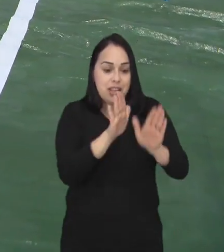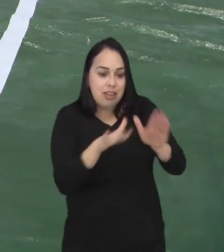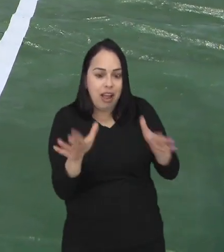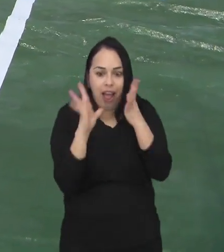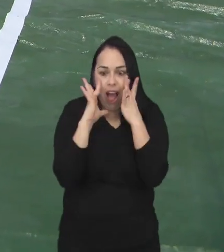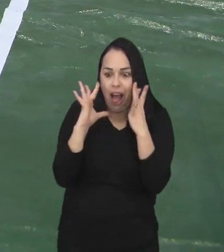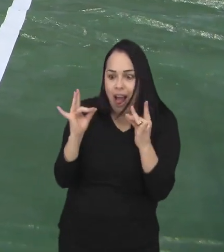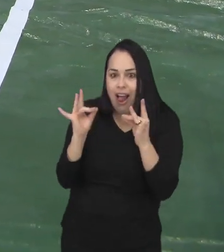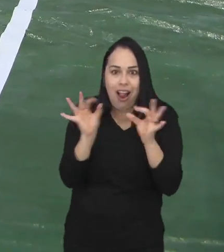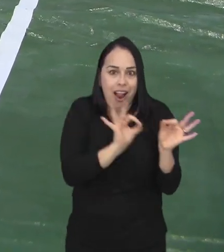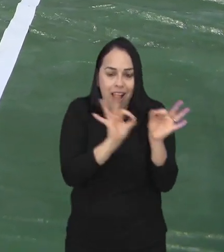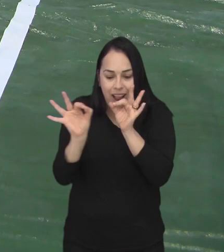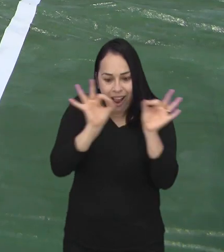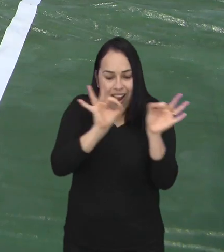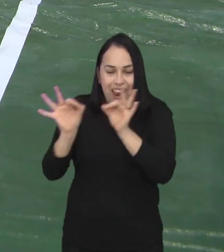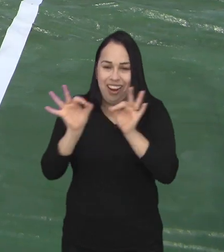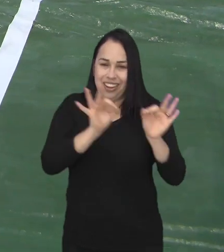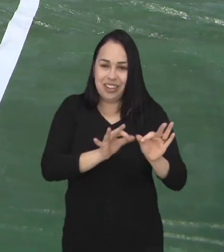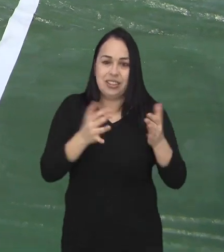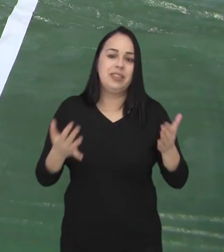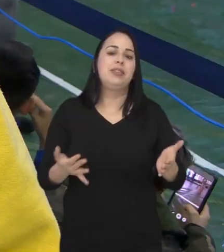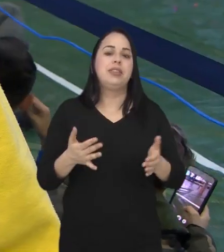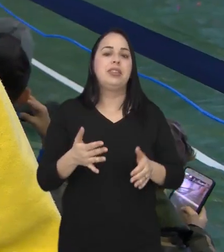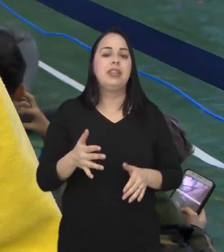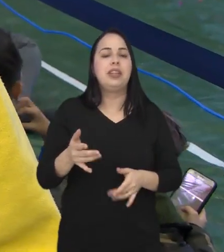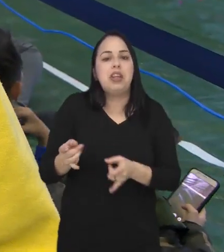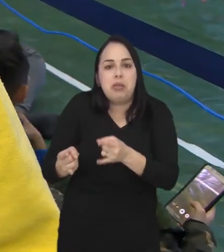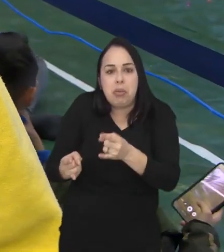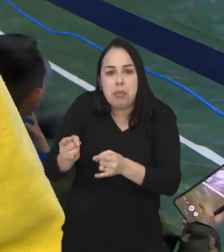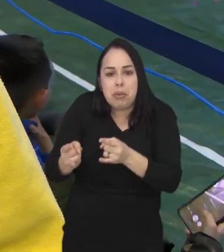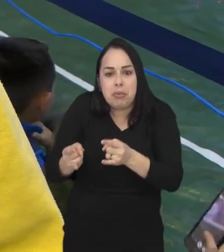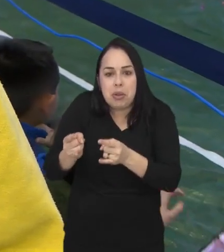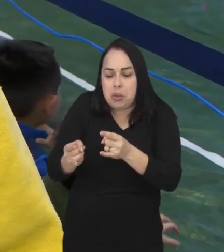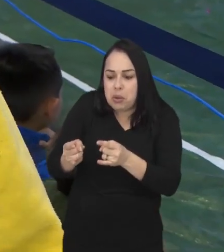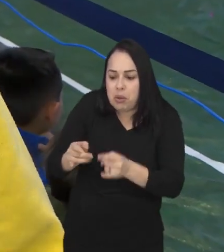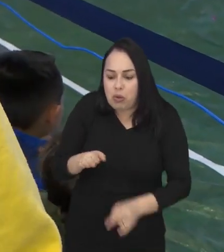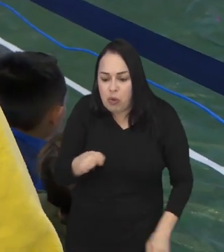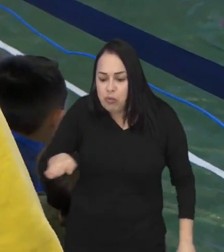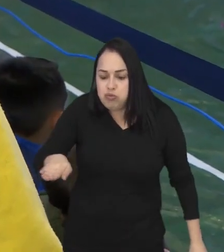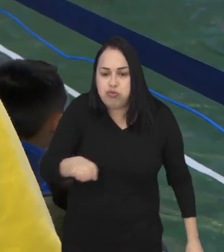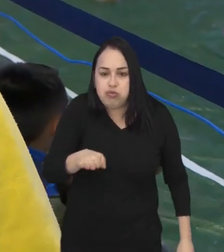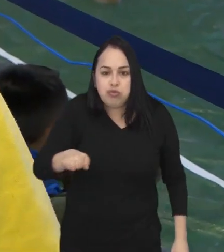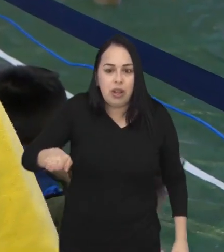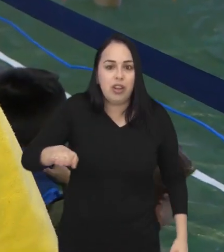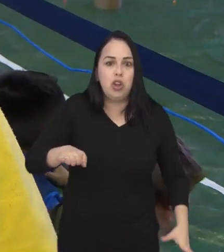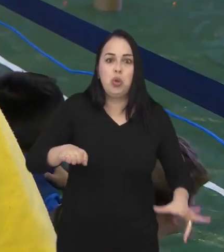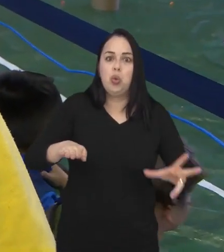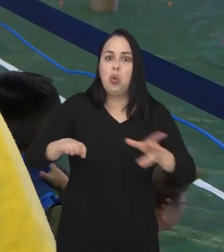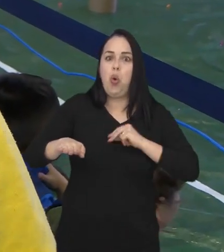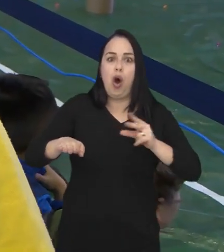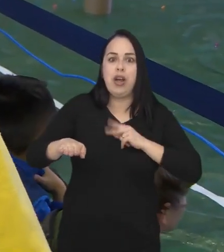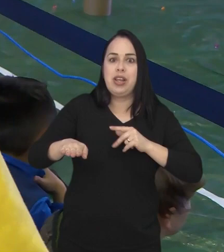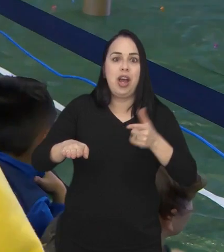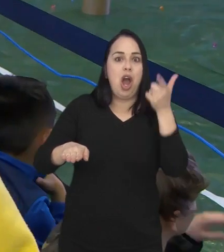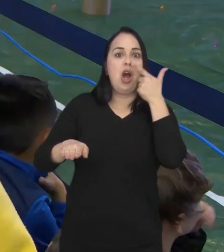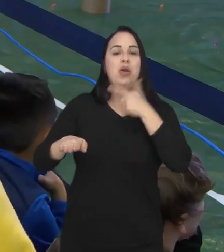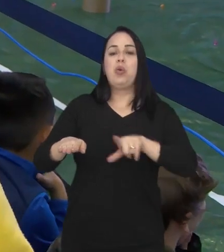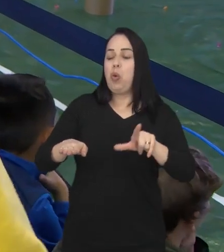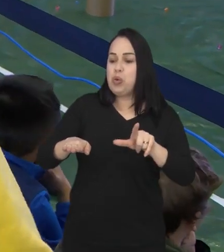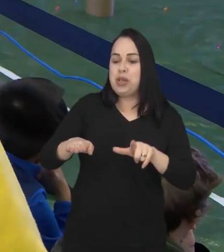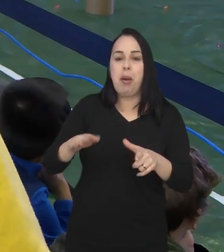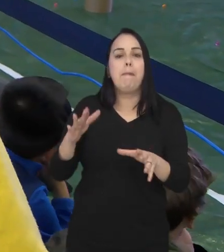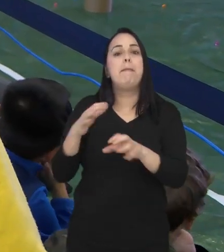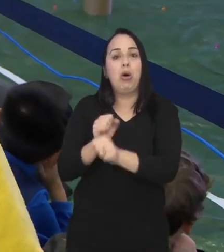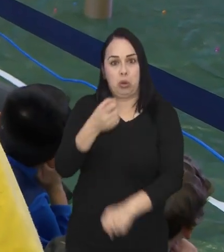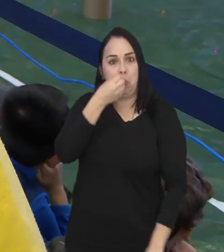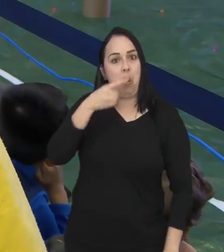A criançada ficou ligada nos robôs a todo momento. Aquele robôzinho que estava passando ali, não sei quantos